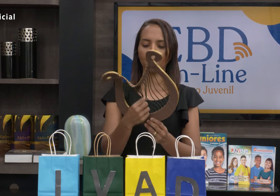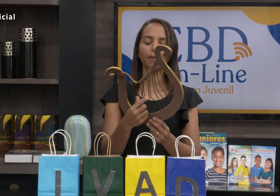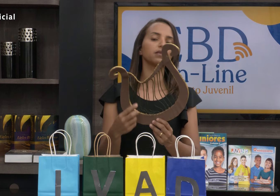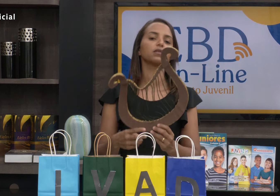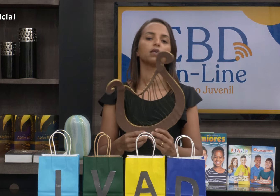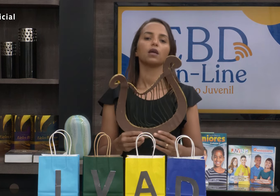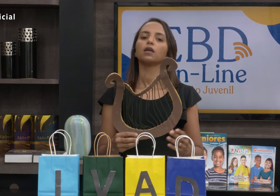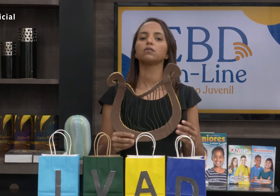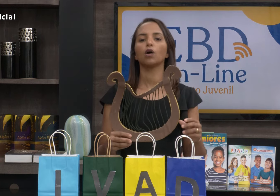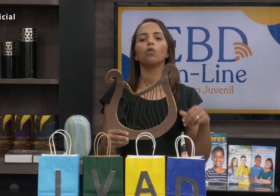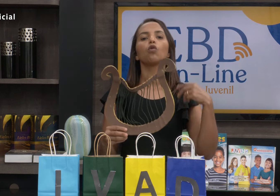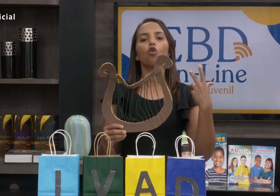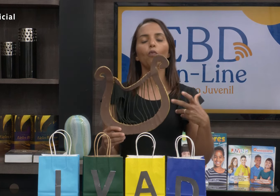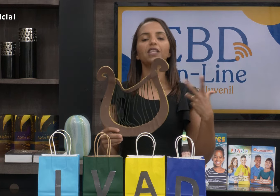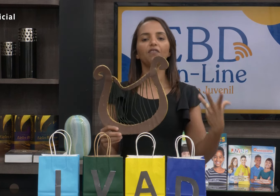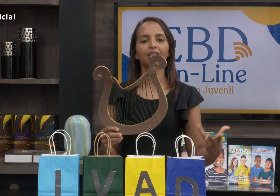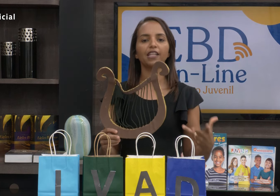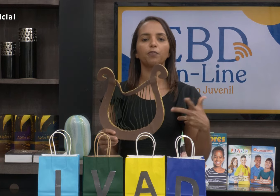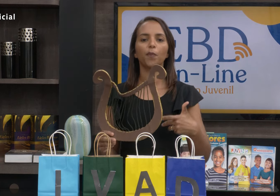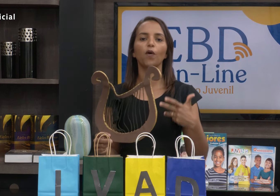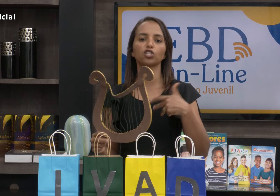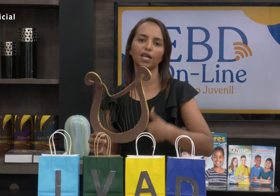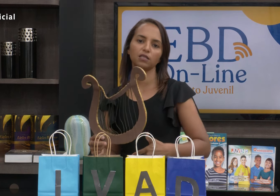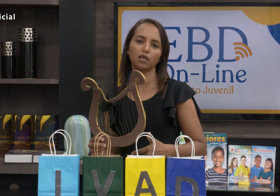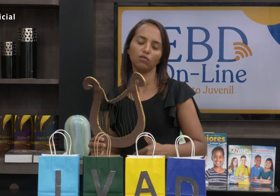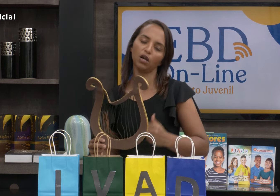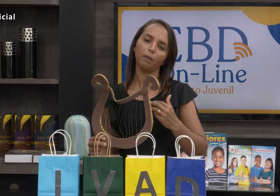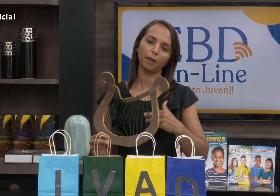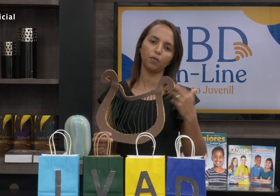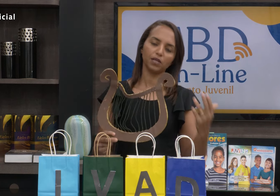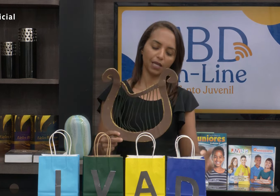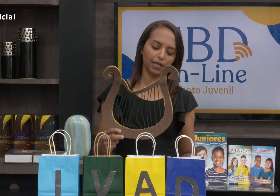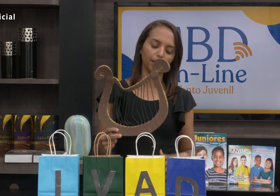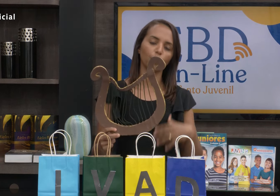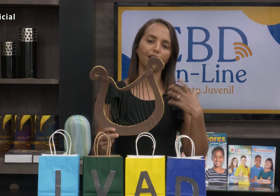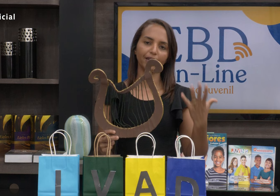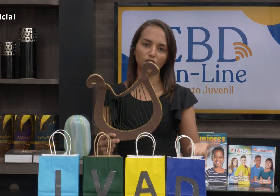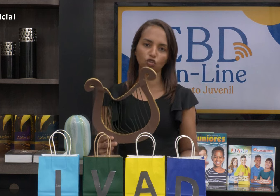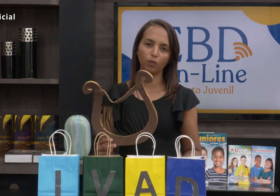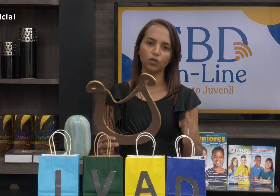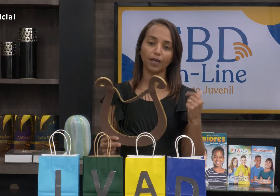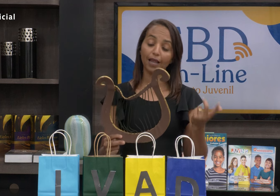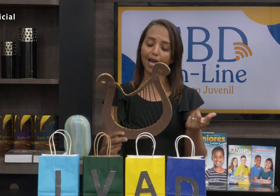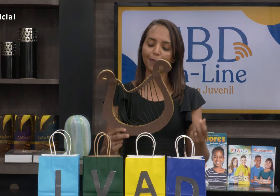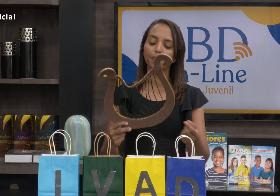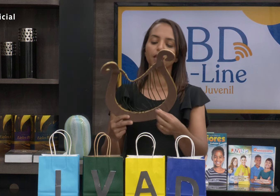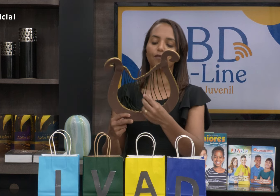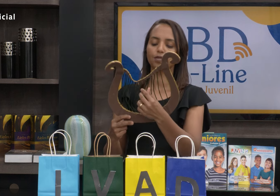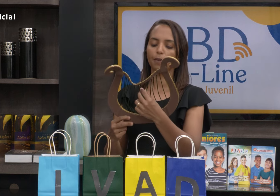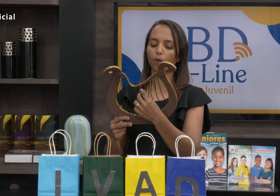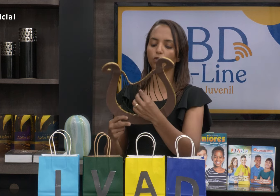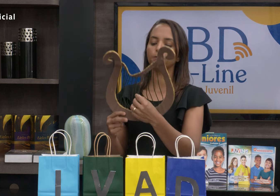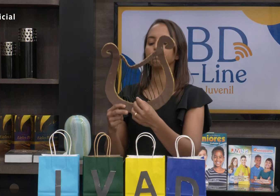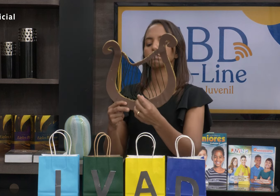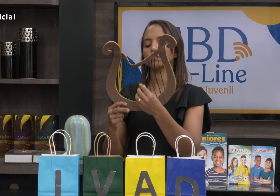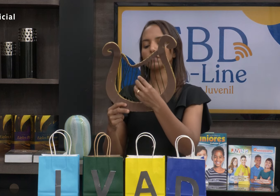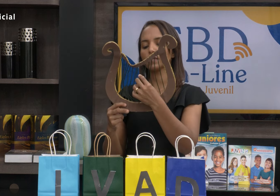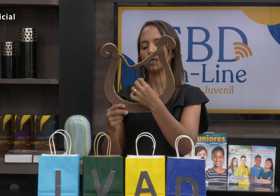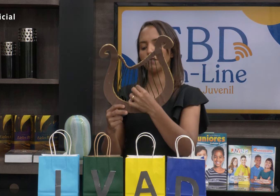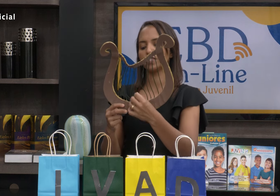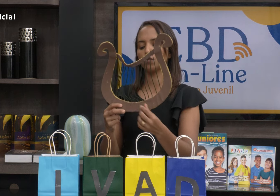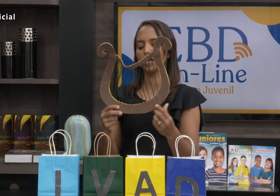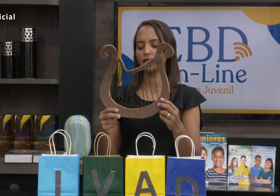EVA, isso aqui é barbante. Então, como atividade proposta da lição, para memorizar que ele tocava aquele instrumento, aquela harpa, você pode